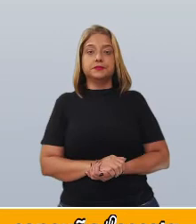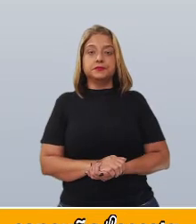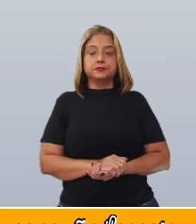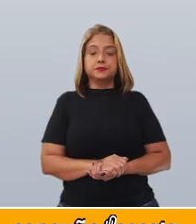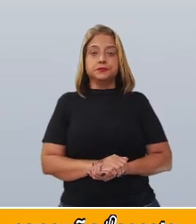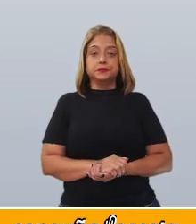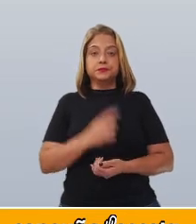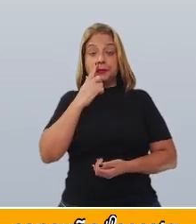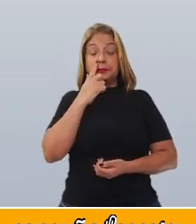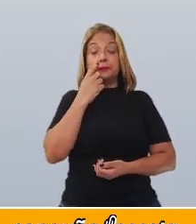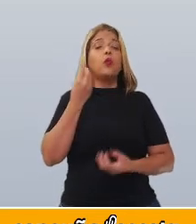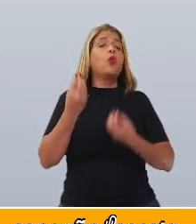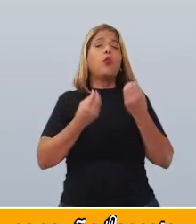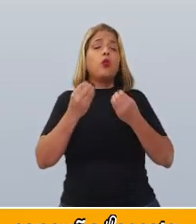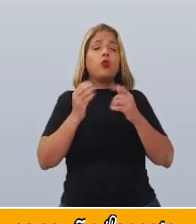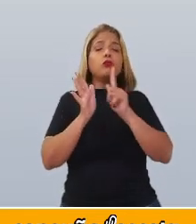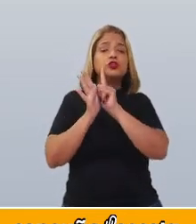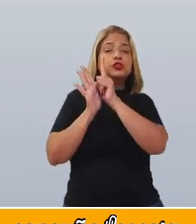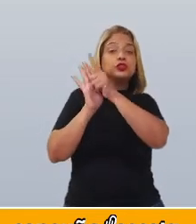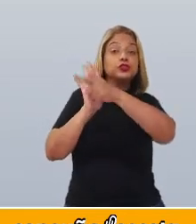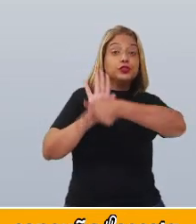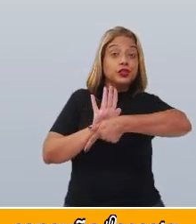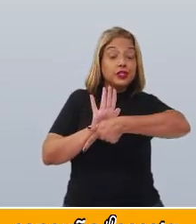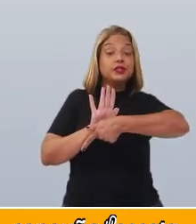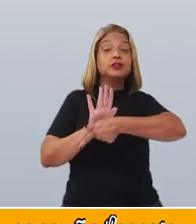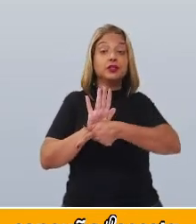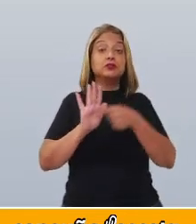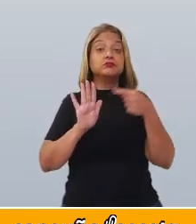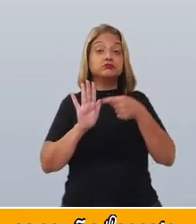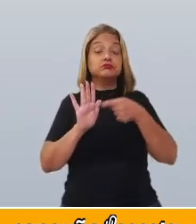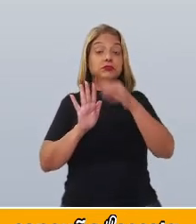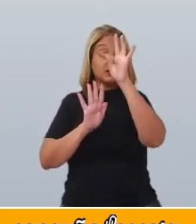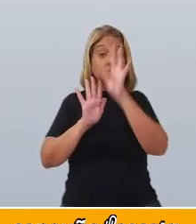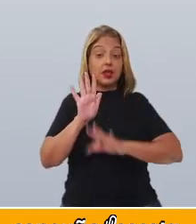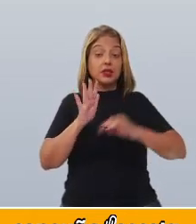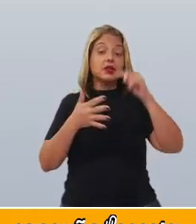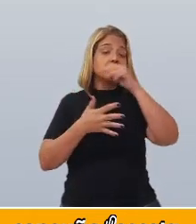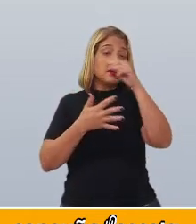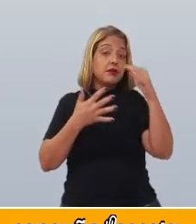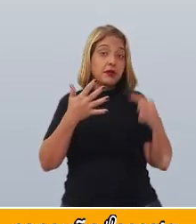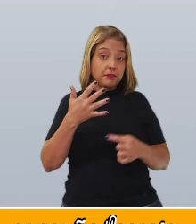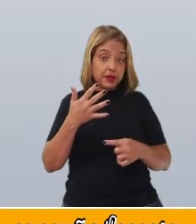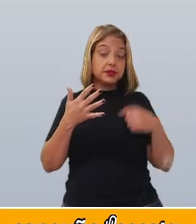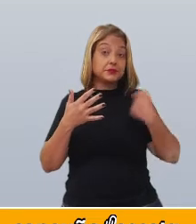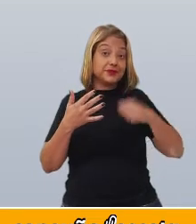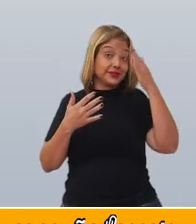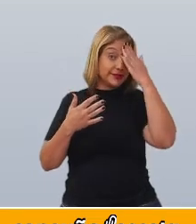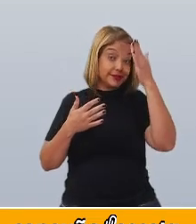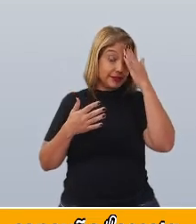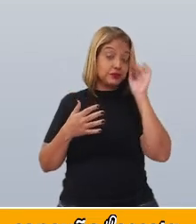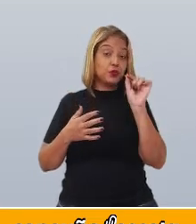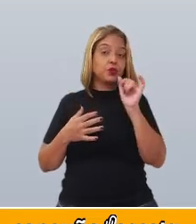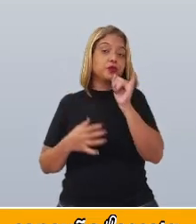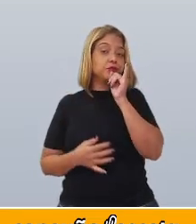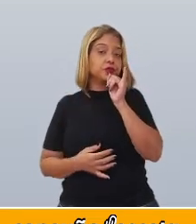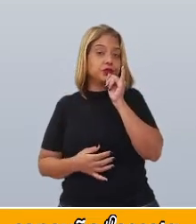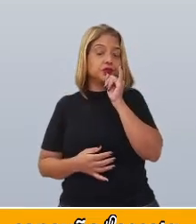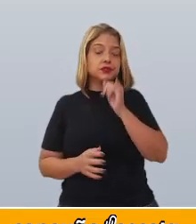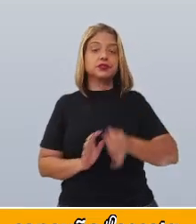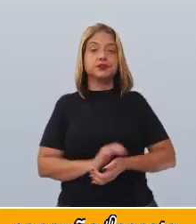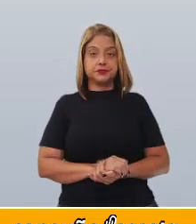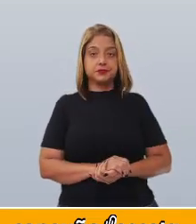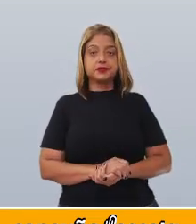aspectos do gênero entrevista. Outras coisas que você precisa considerar. Por exemplo, há